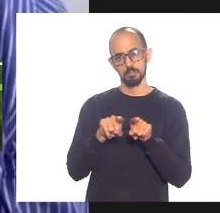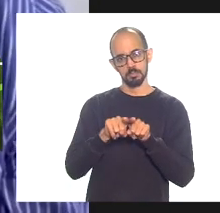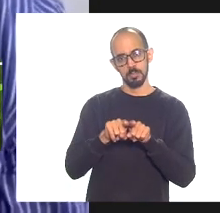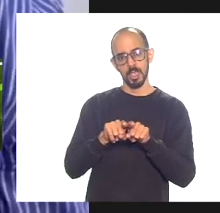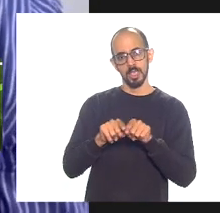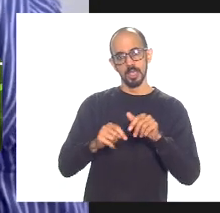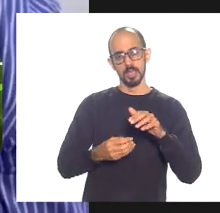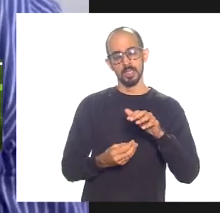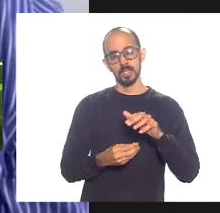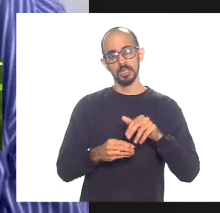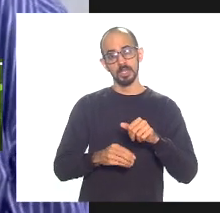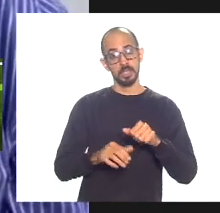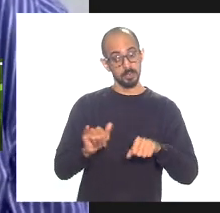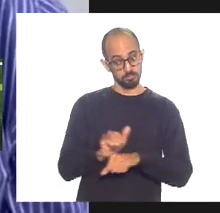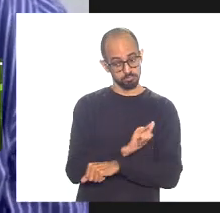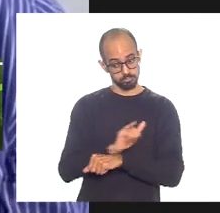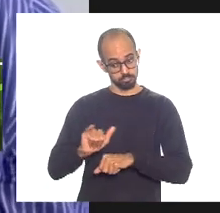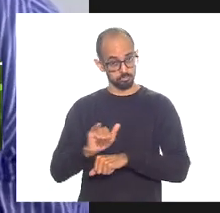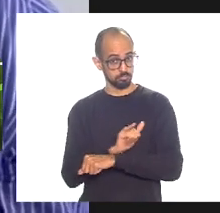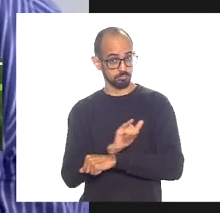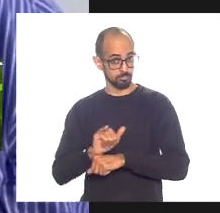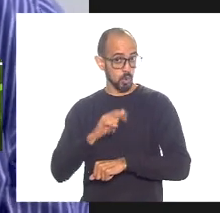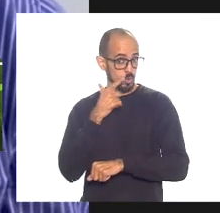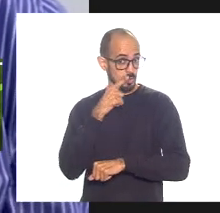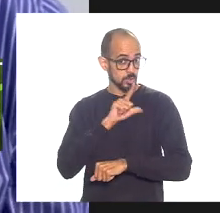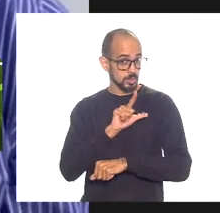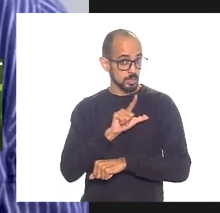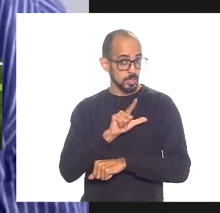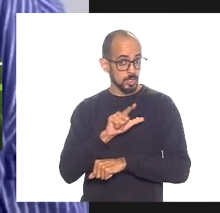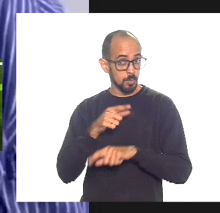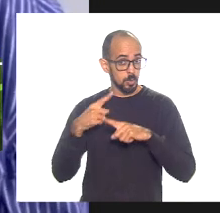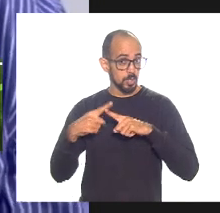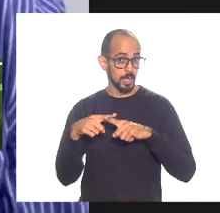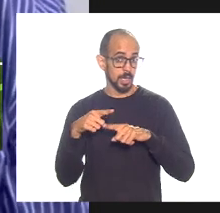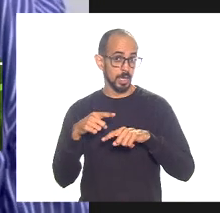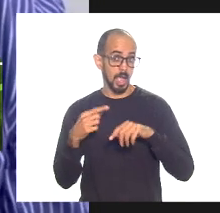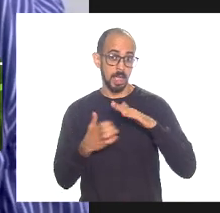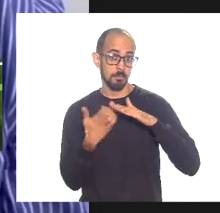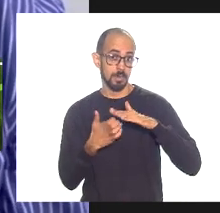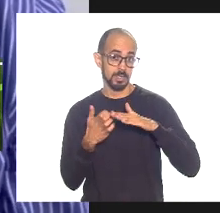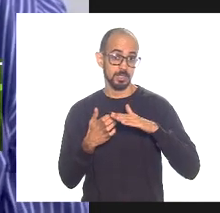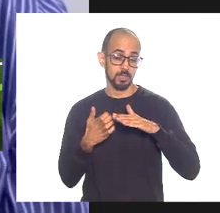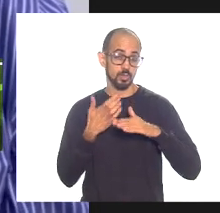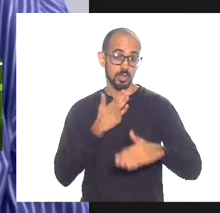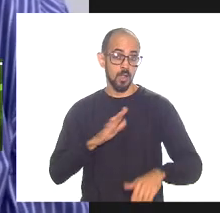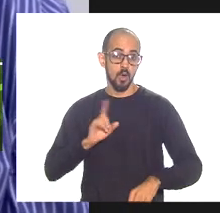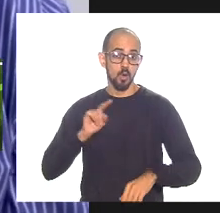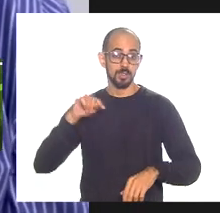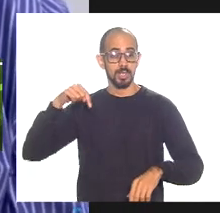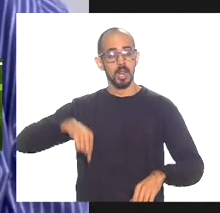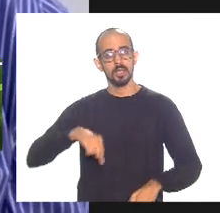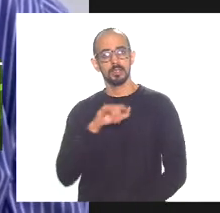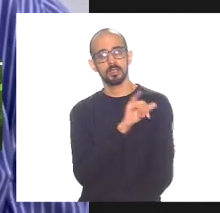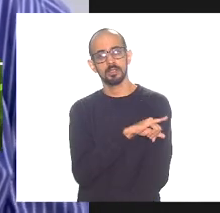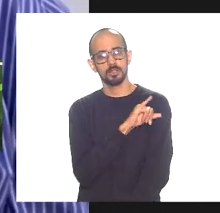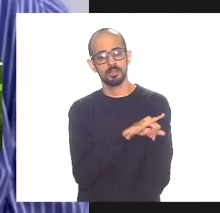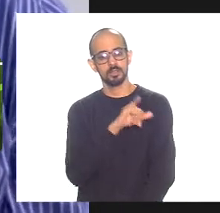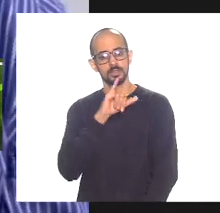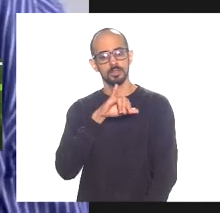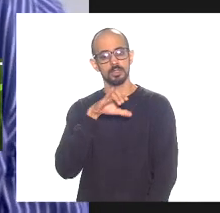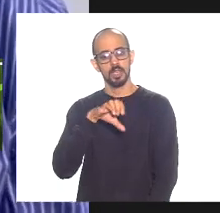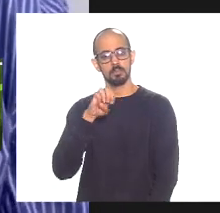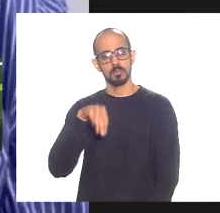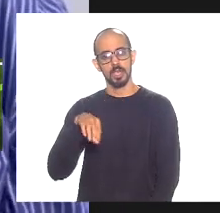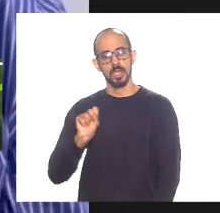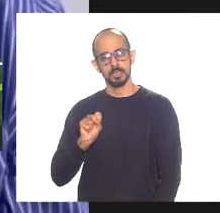profissionalizaram em acomodar essas empresas que estavam insatisfeitas com o nosso com o nosso ICMS do Rio de